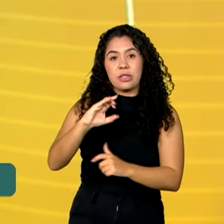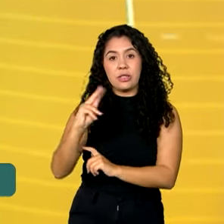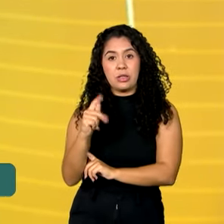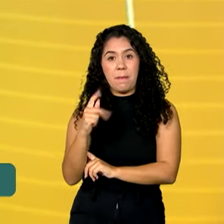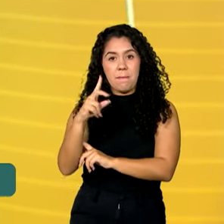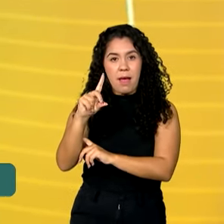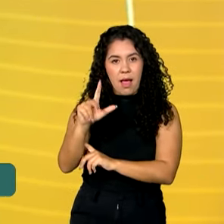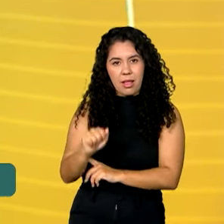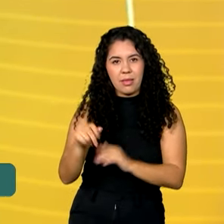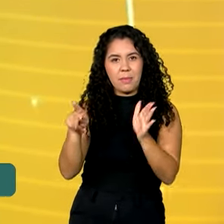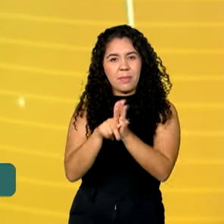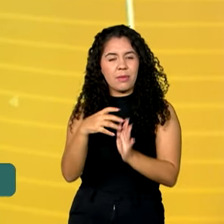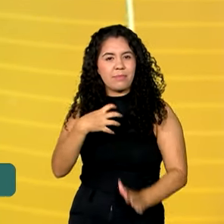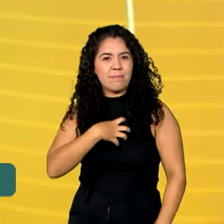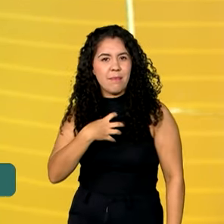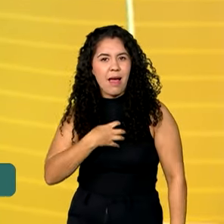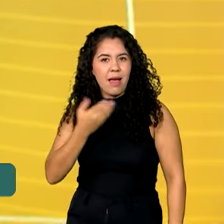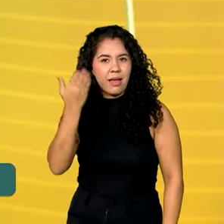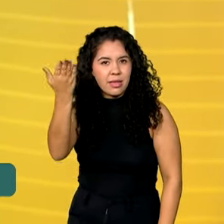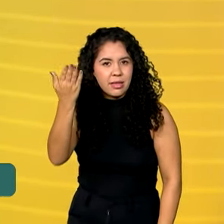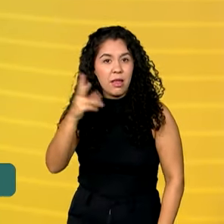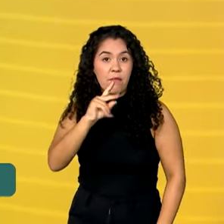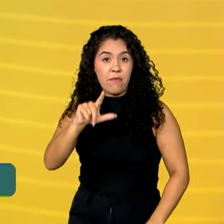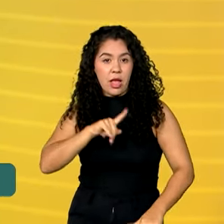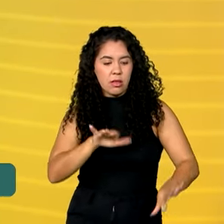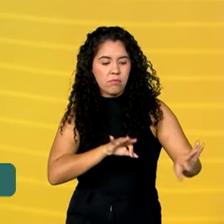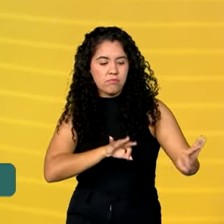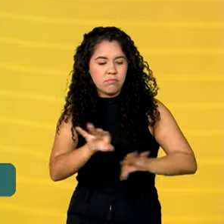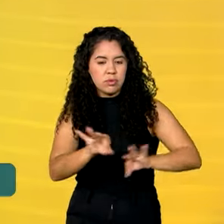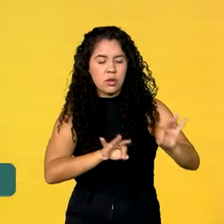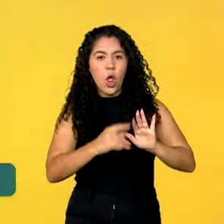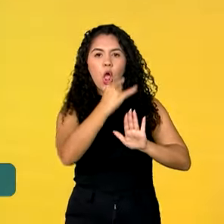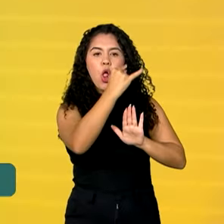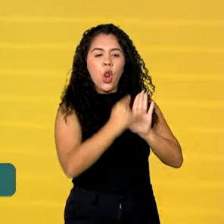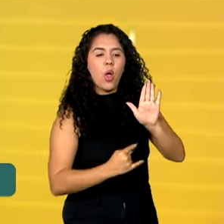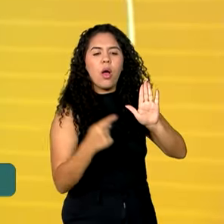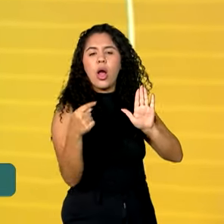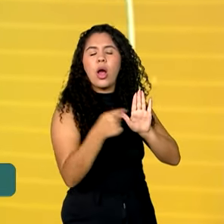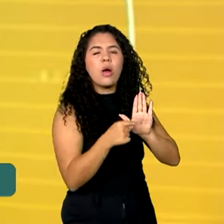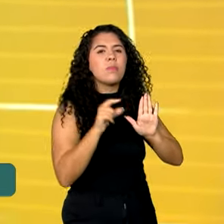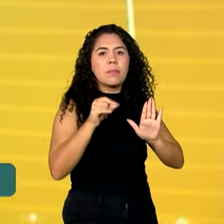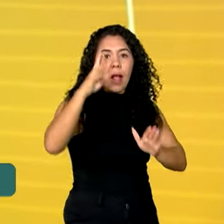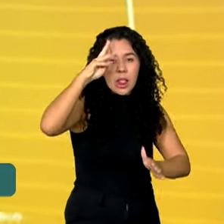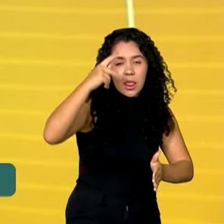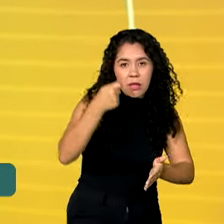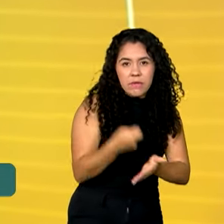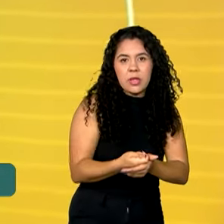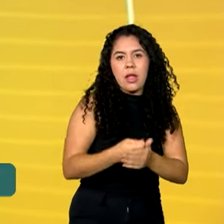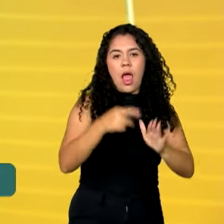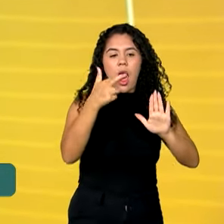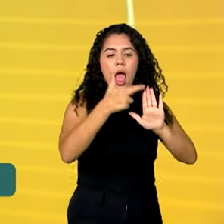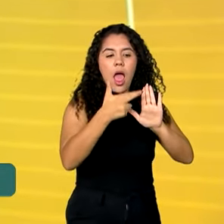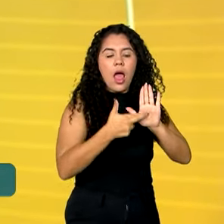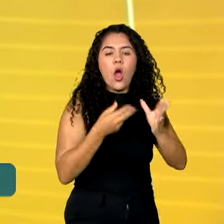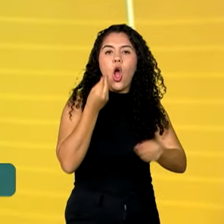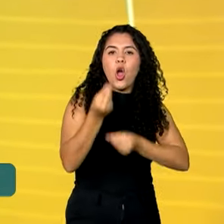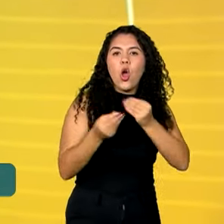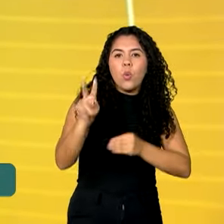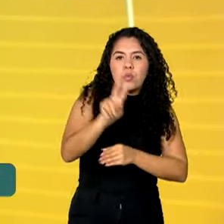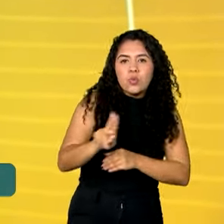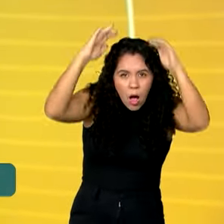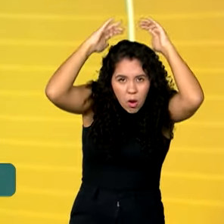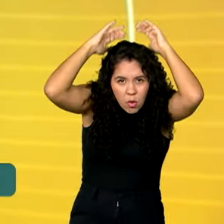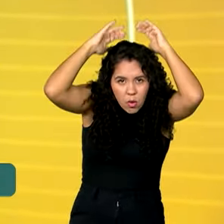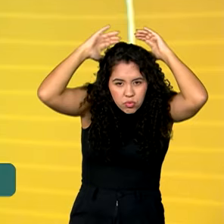na Bahia, vai ganhar um plano de manejo. O documento servirá para definir regras de uso da caverna para fins de